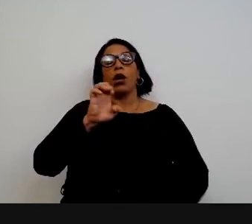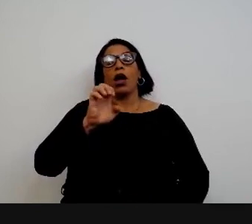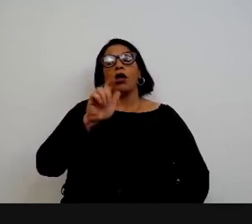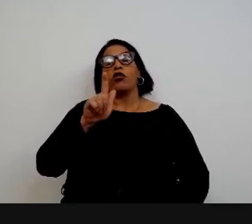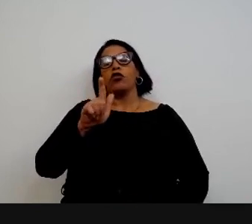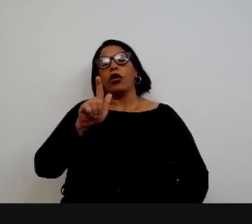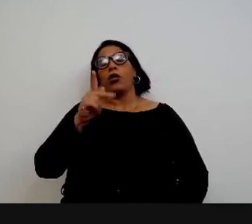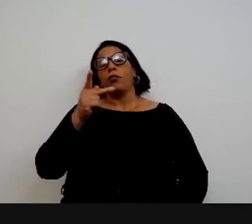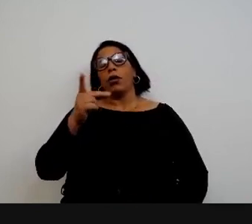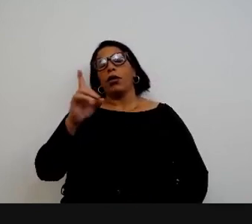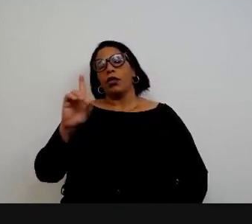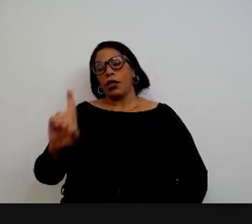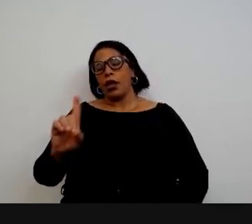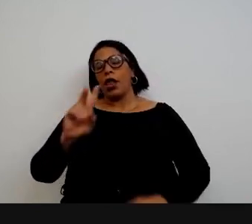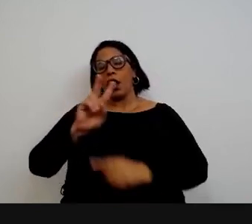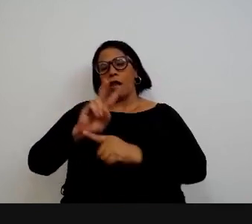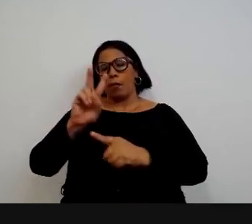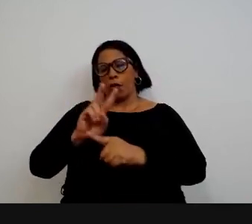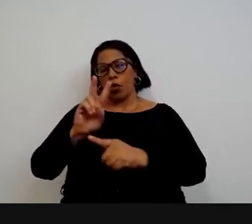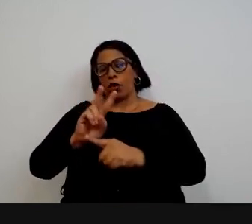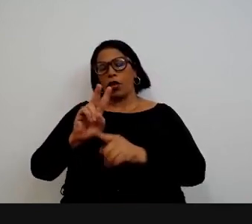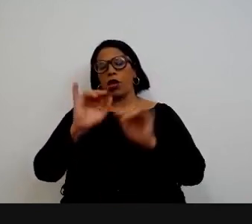é uma vez que ela foi